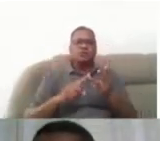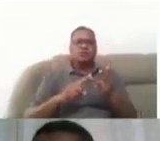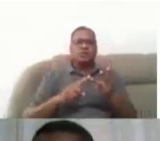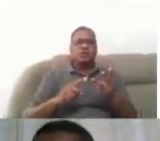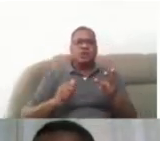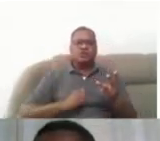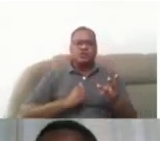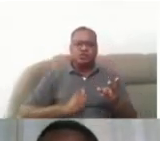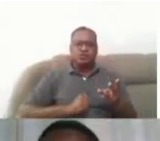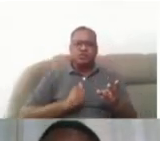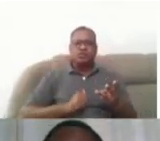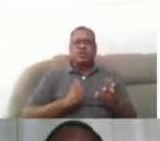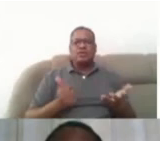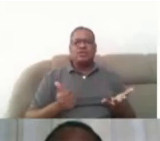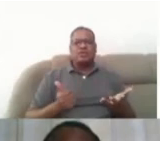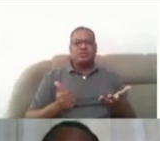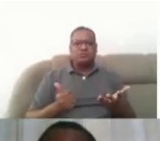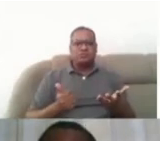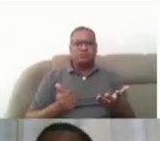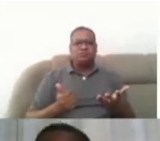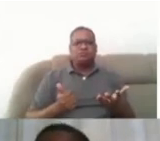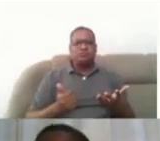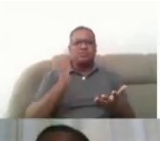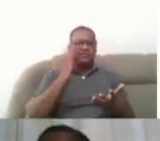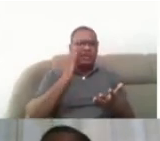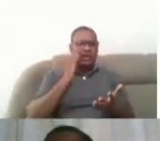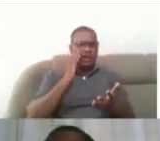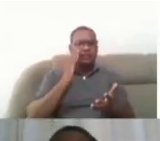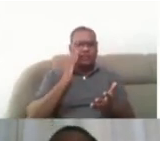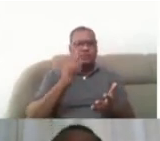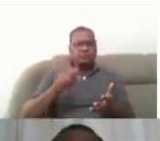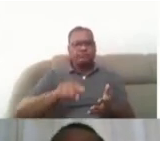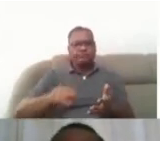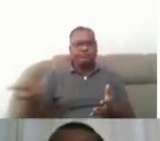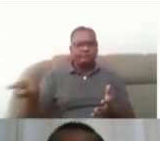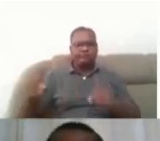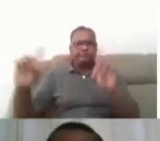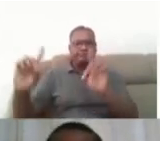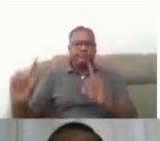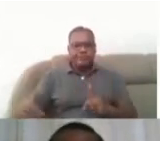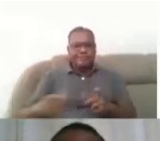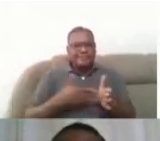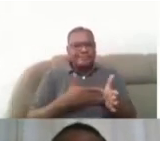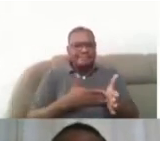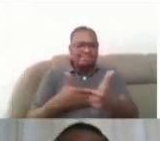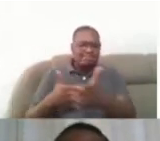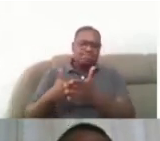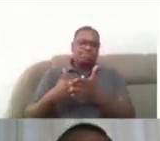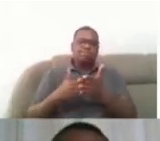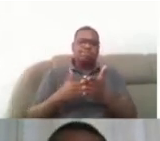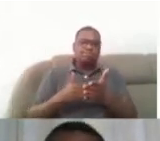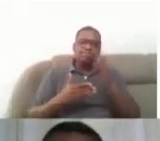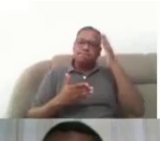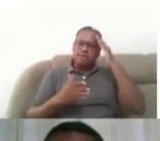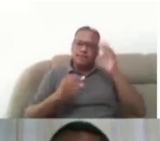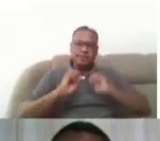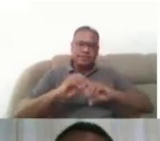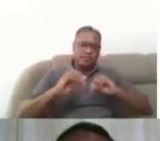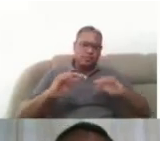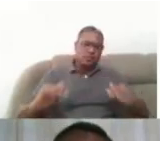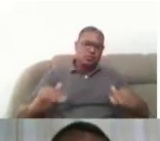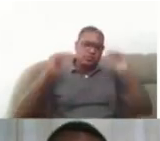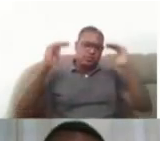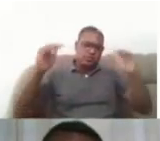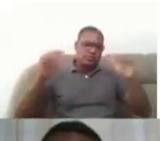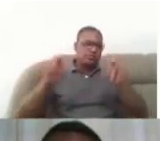restrige o desenvolvimento acadêmico dos estudantes com deficiência, seja no ensino superior como também